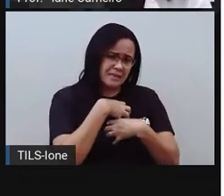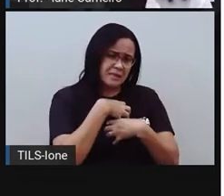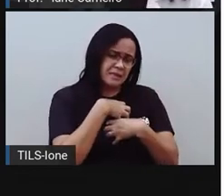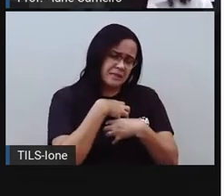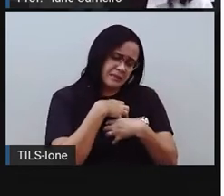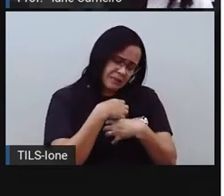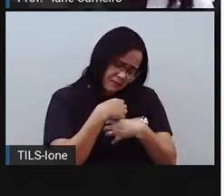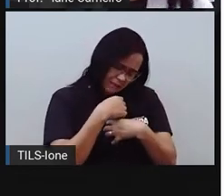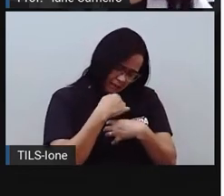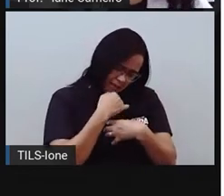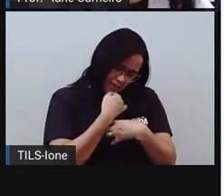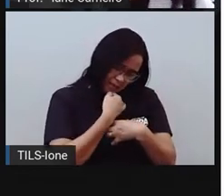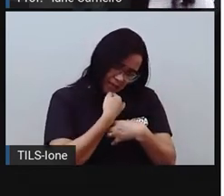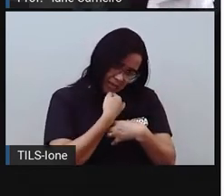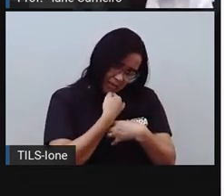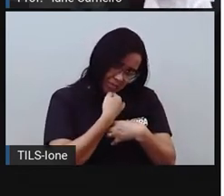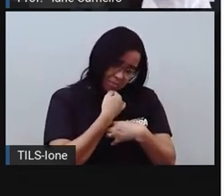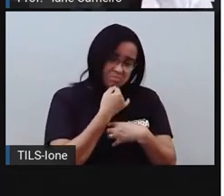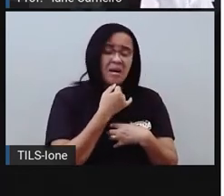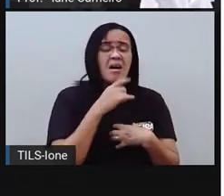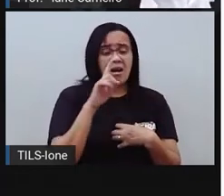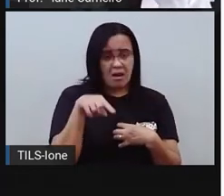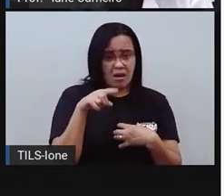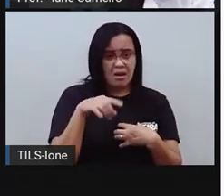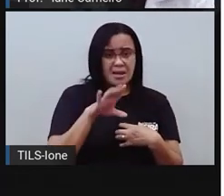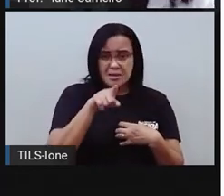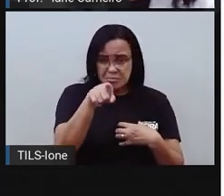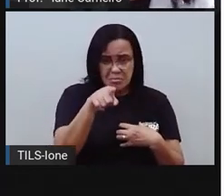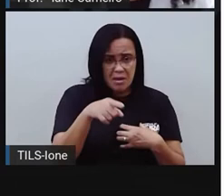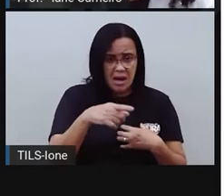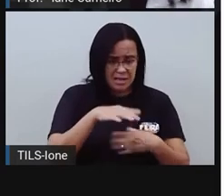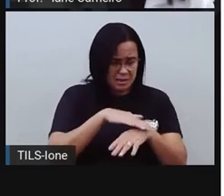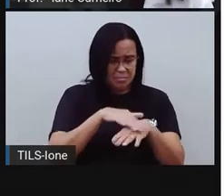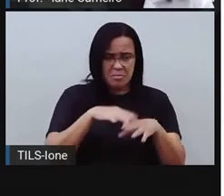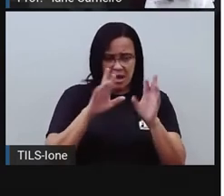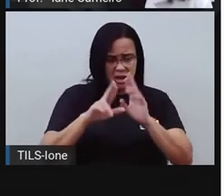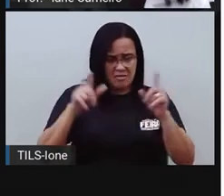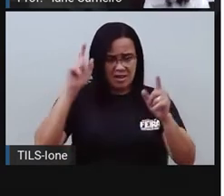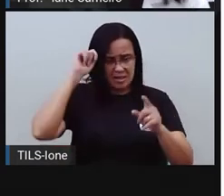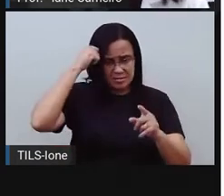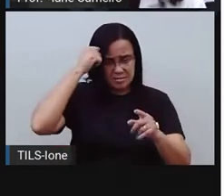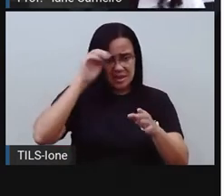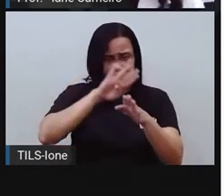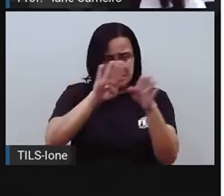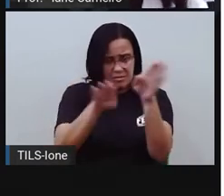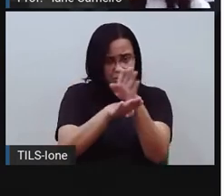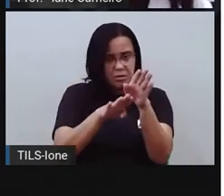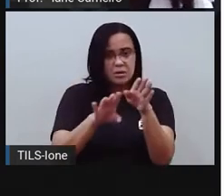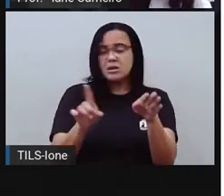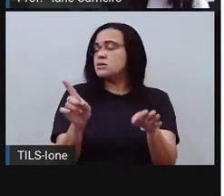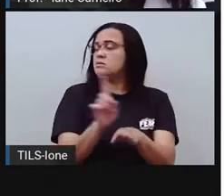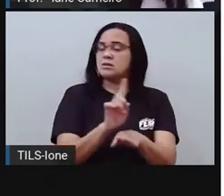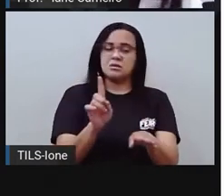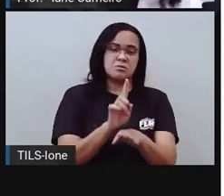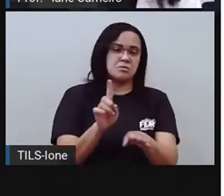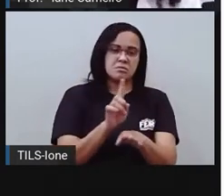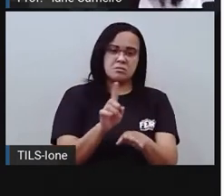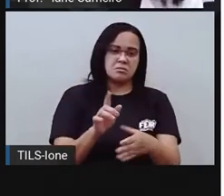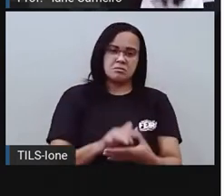tem a cor da pele diferente que ela vai ser inferior, ela não vai ser capaz, né? Então, traz muita dor.